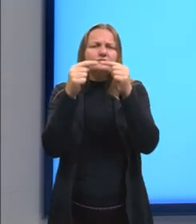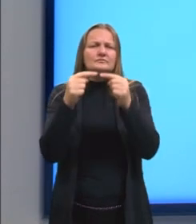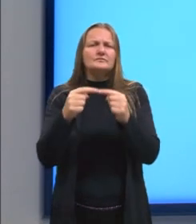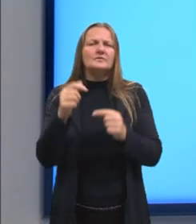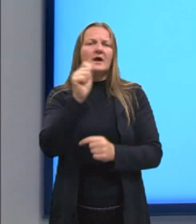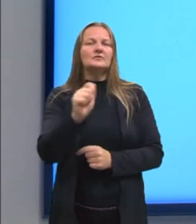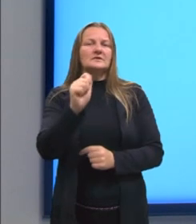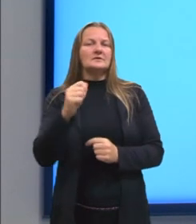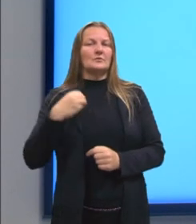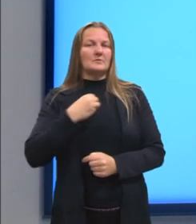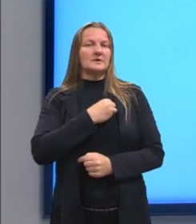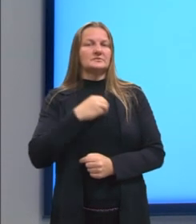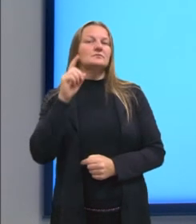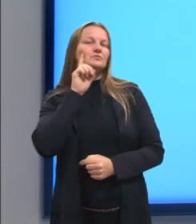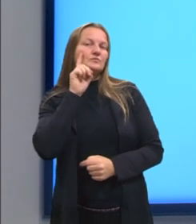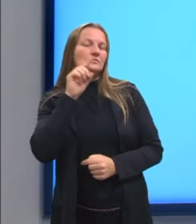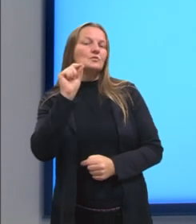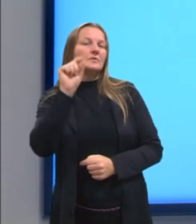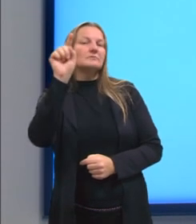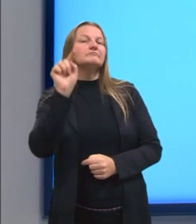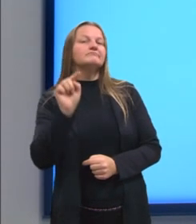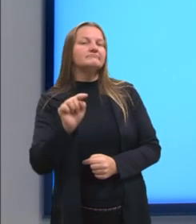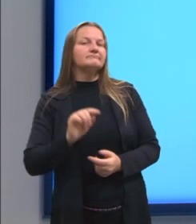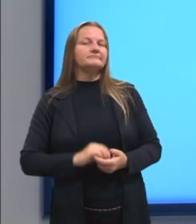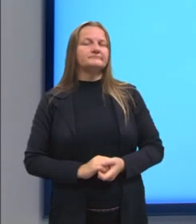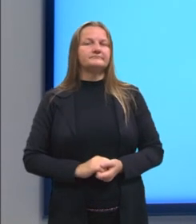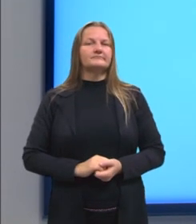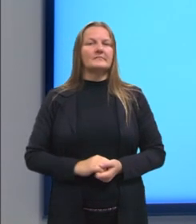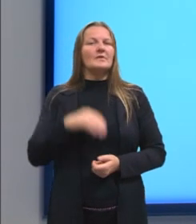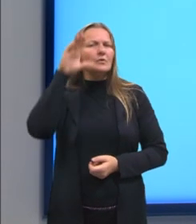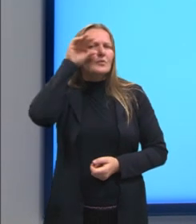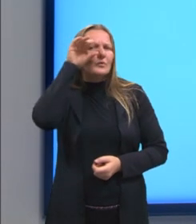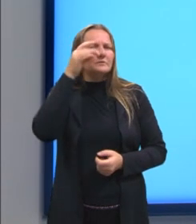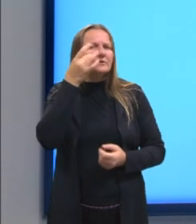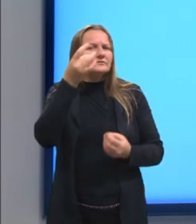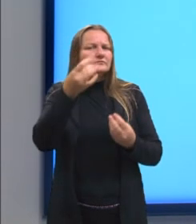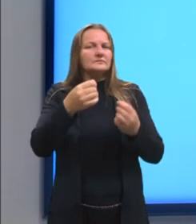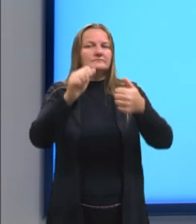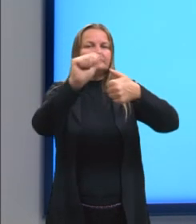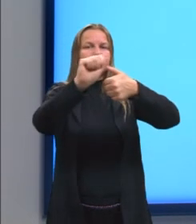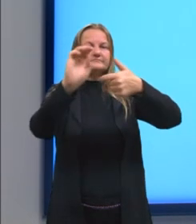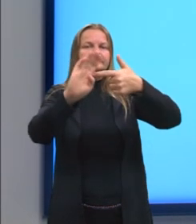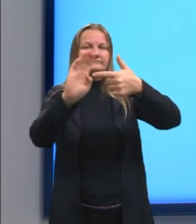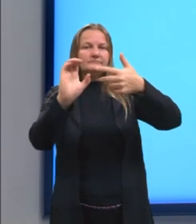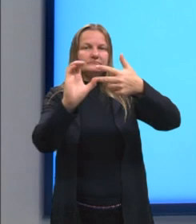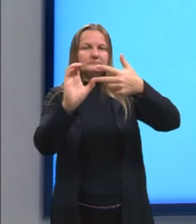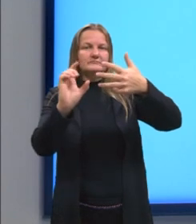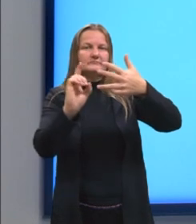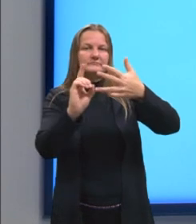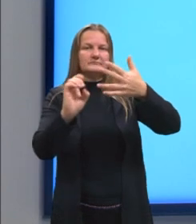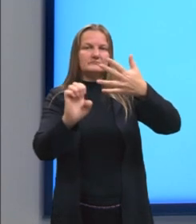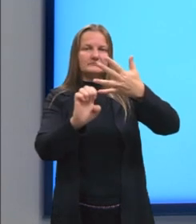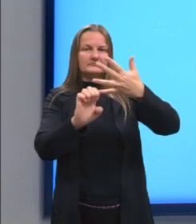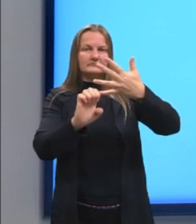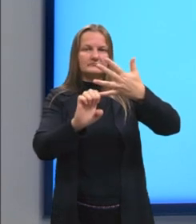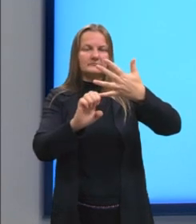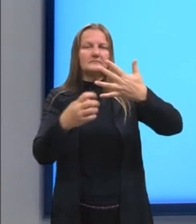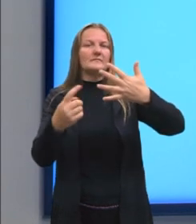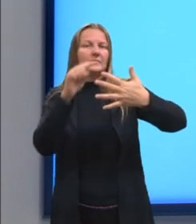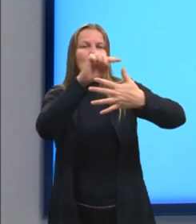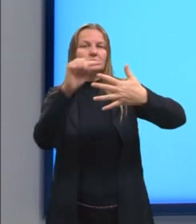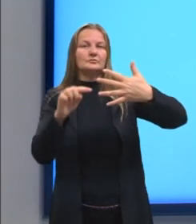Associação Médica Americana, é. Observem, nós temos cinco alternativas e todas elas